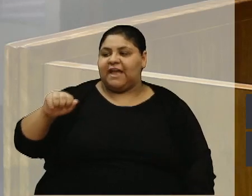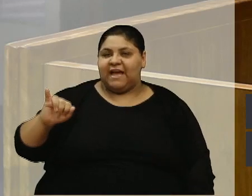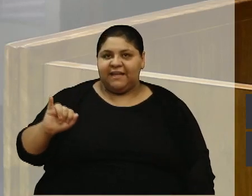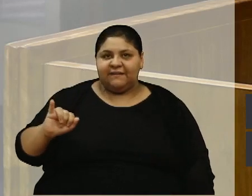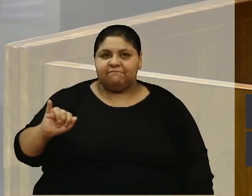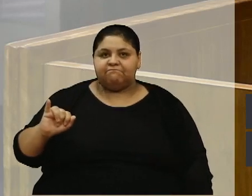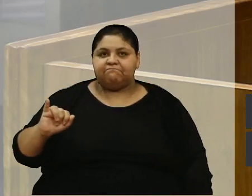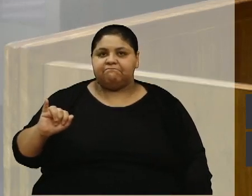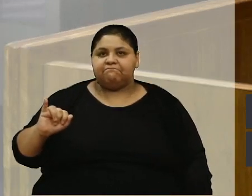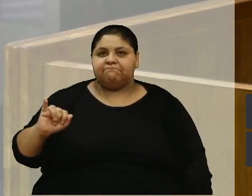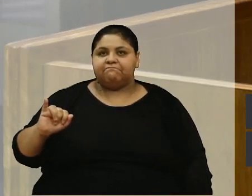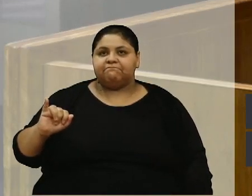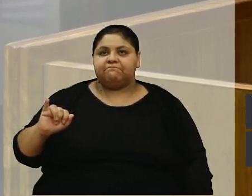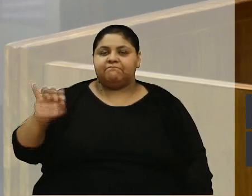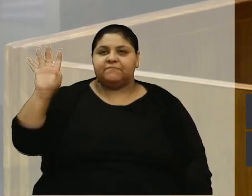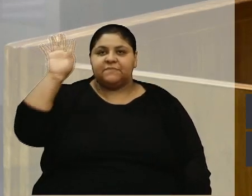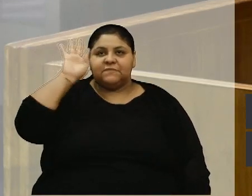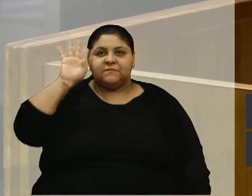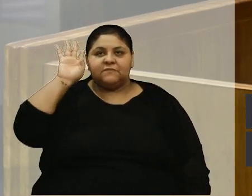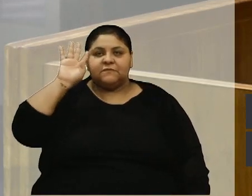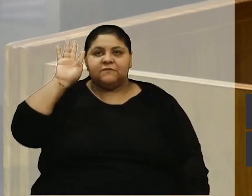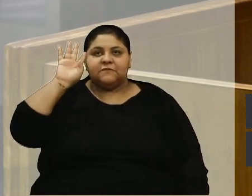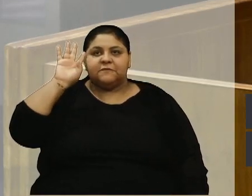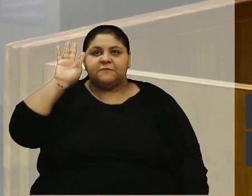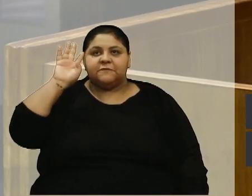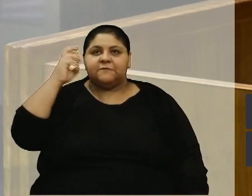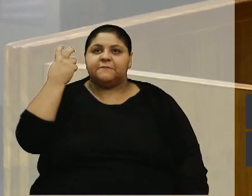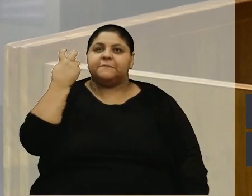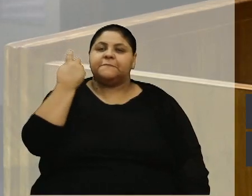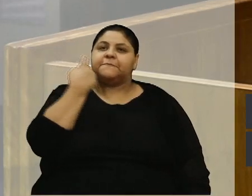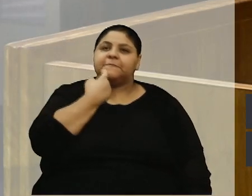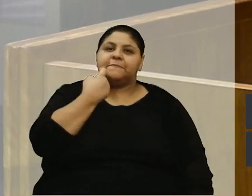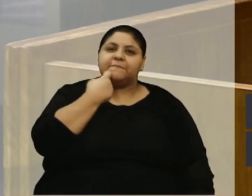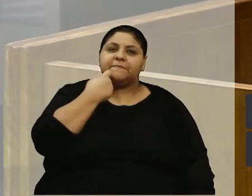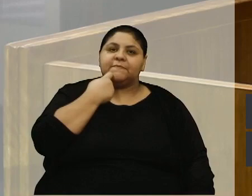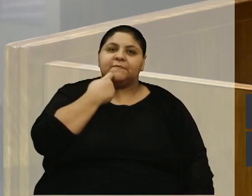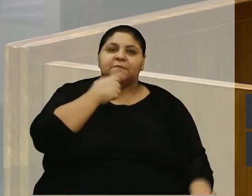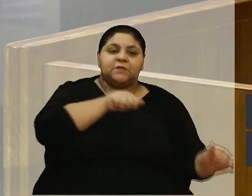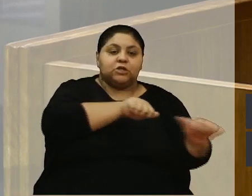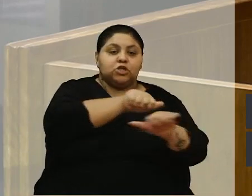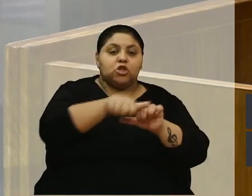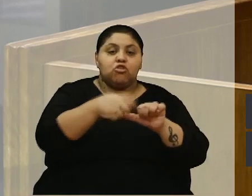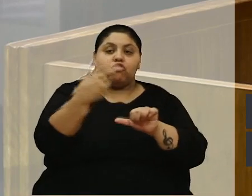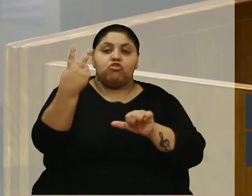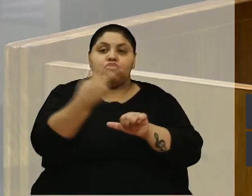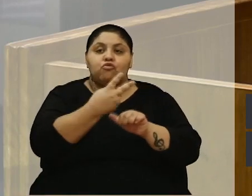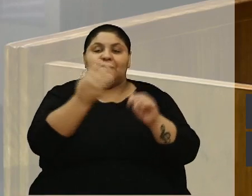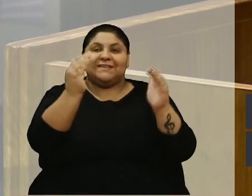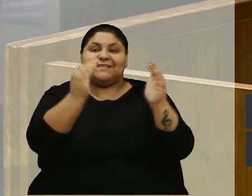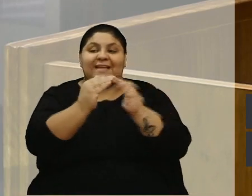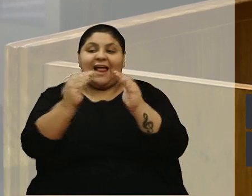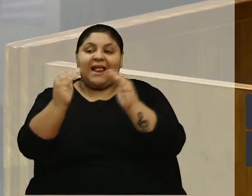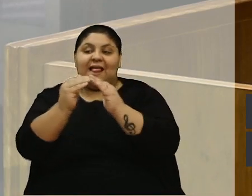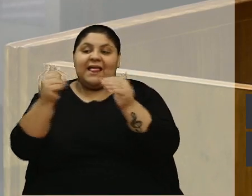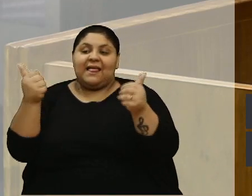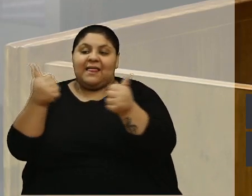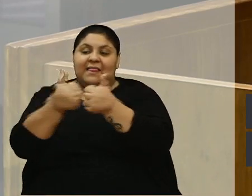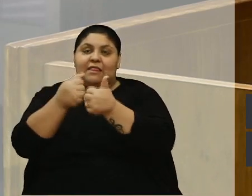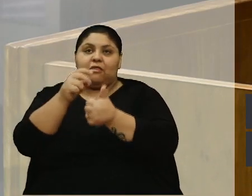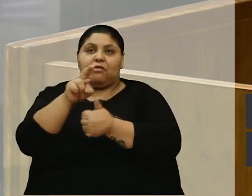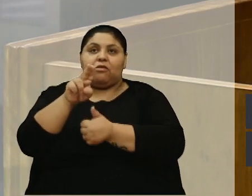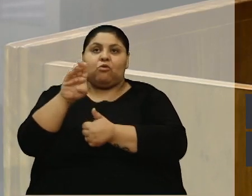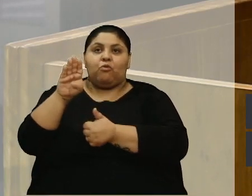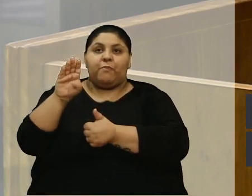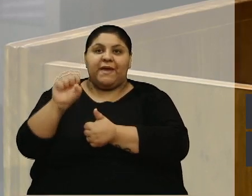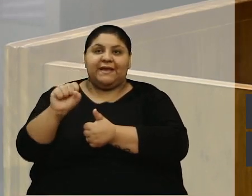na quarta, na sexta, eles foram removidos para lá, duas casas ao lado da UBS de